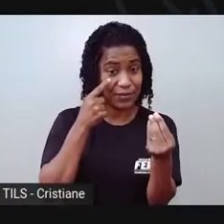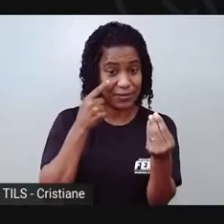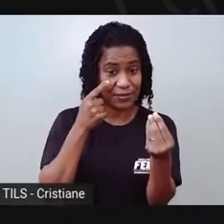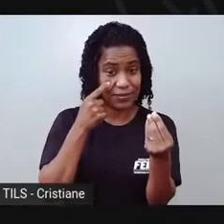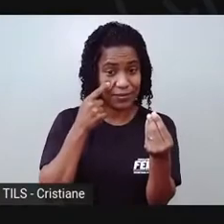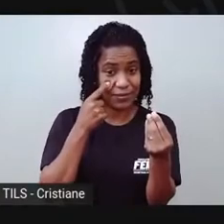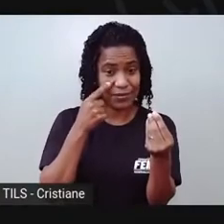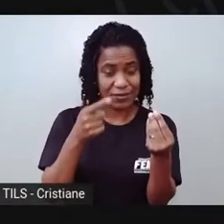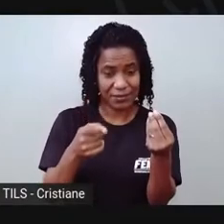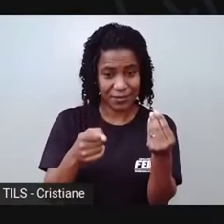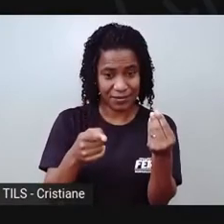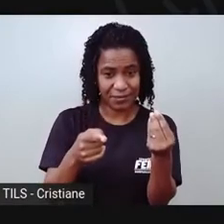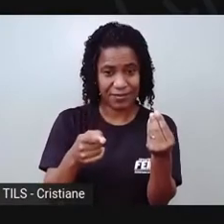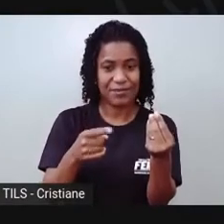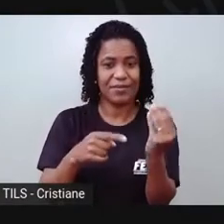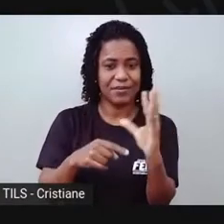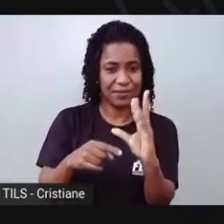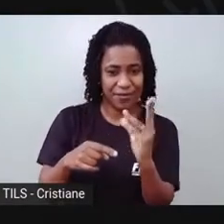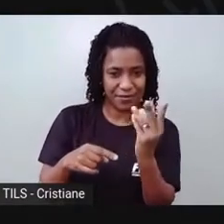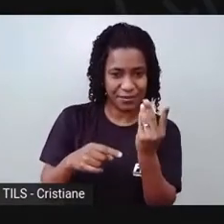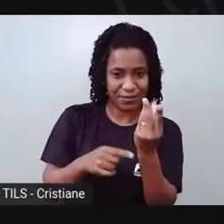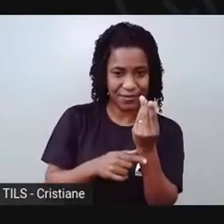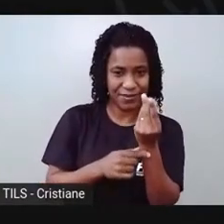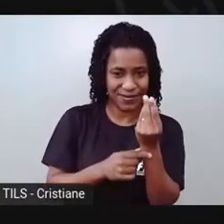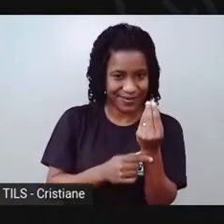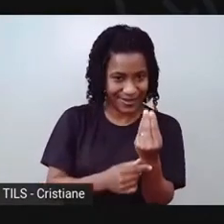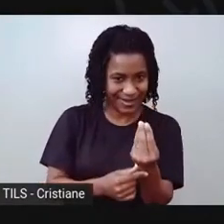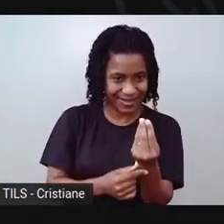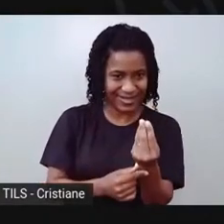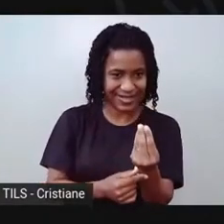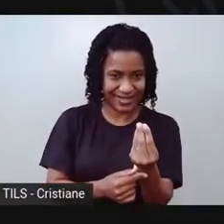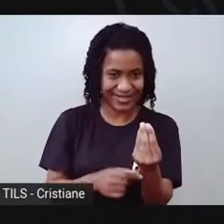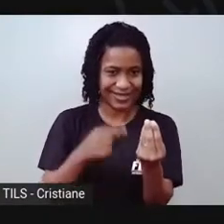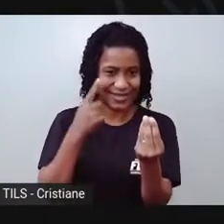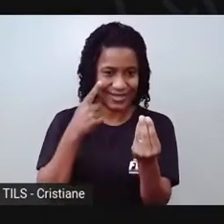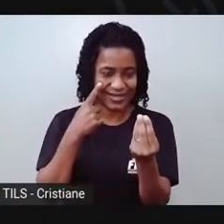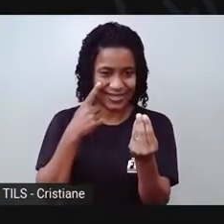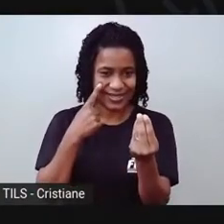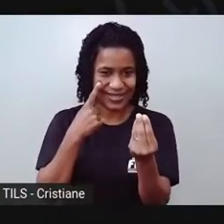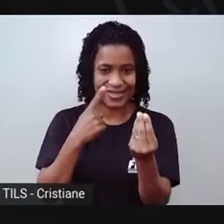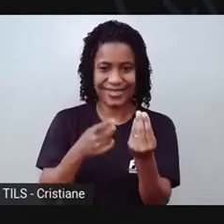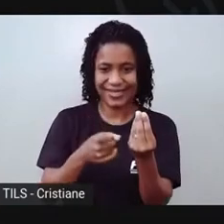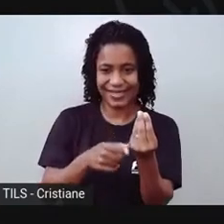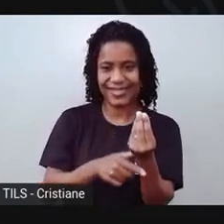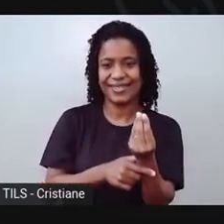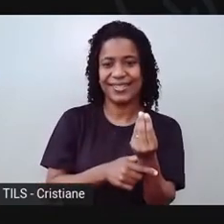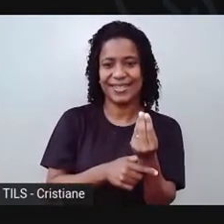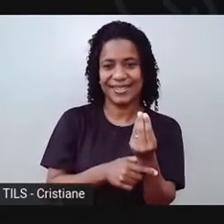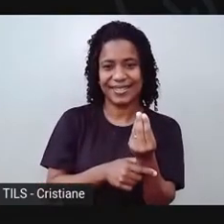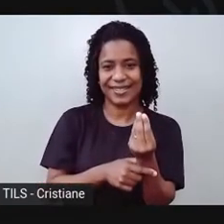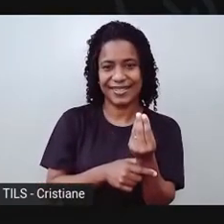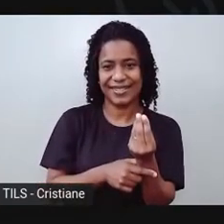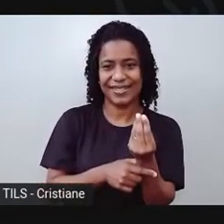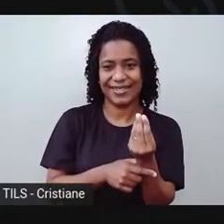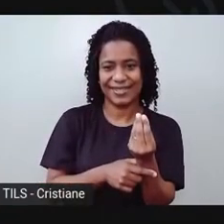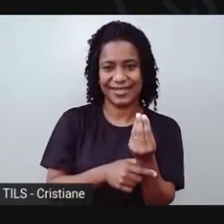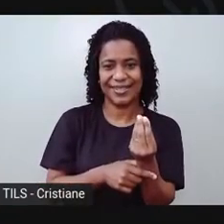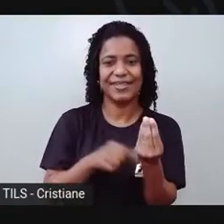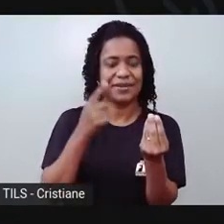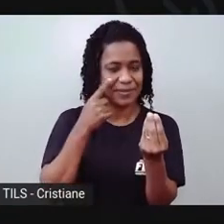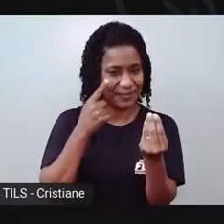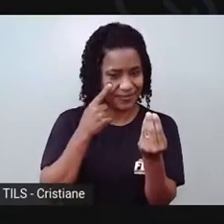mesmo, meninada! Bem aqui, na frente do meu desenho, e eu acho que vai atrapalhar um pouco vocês! Eu vou colocar ela aqui do lado!